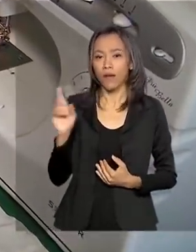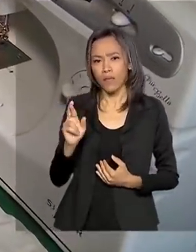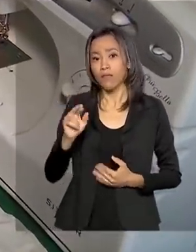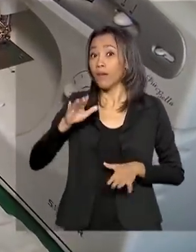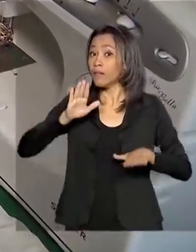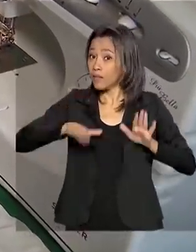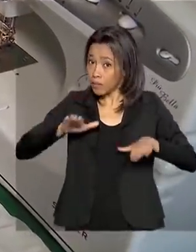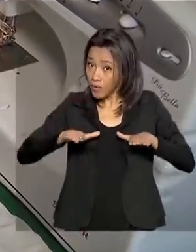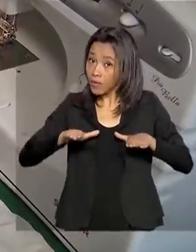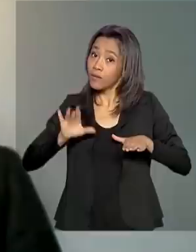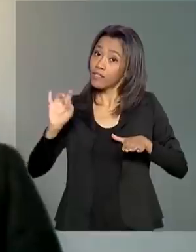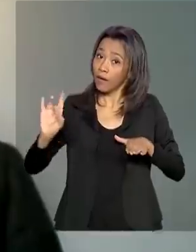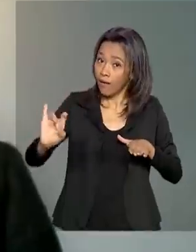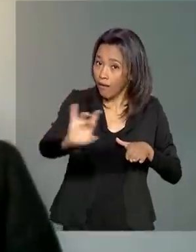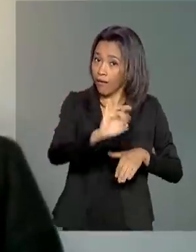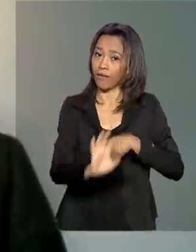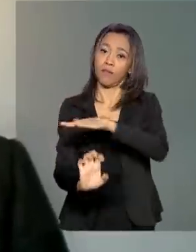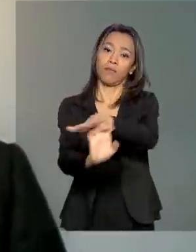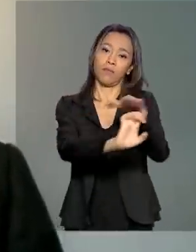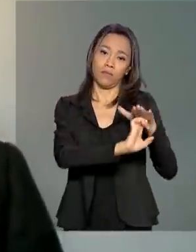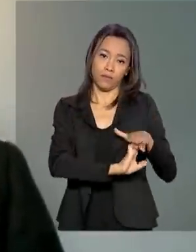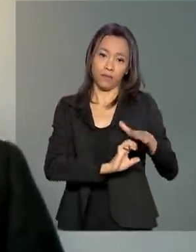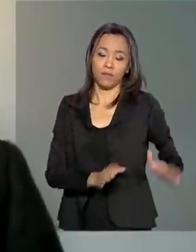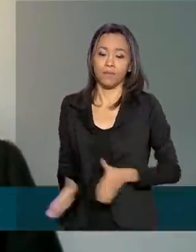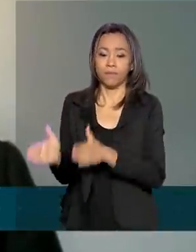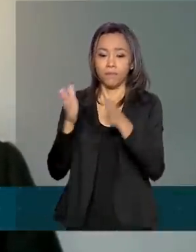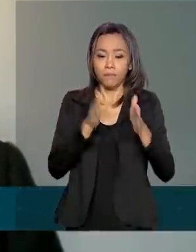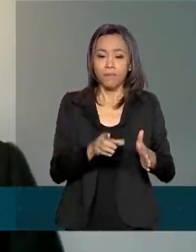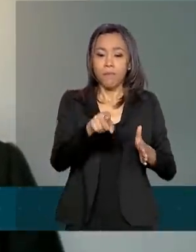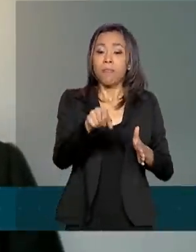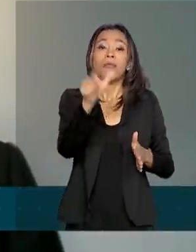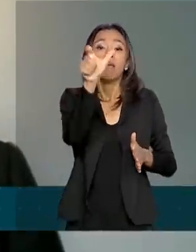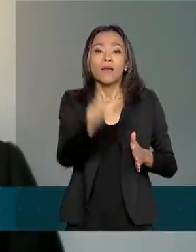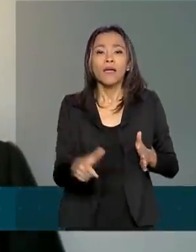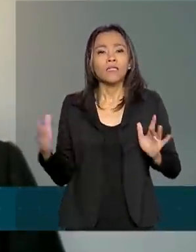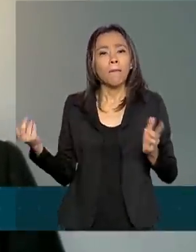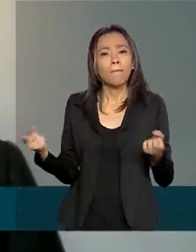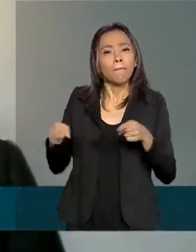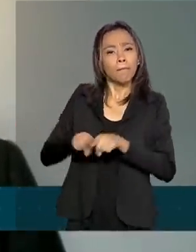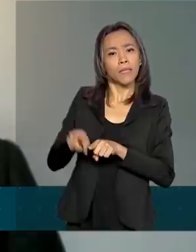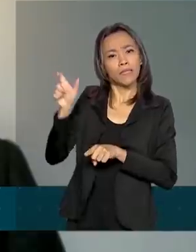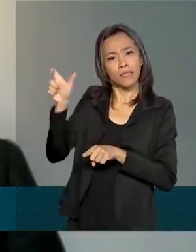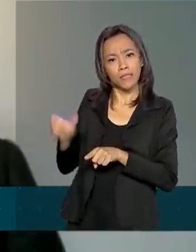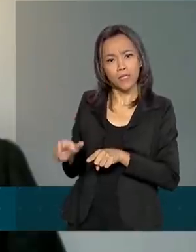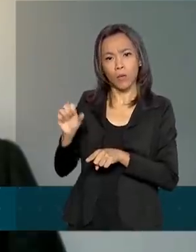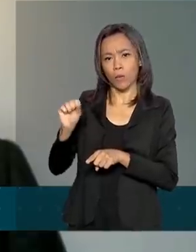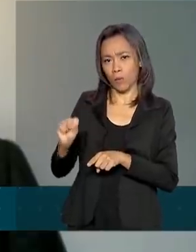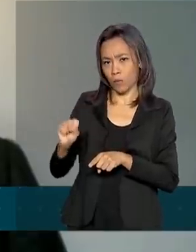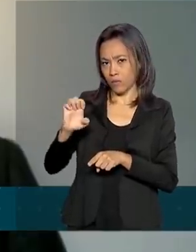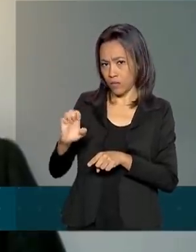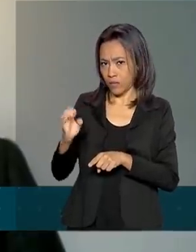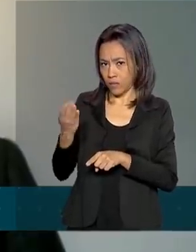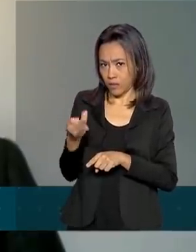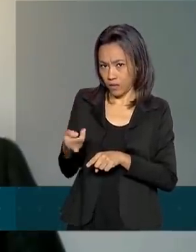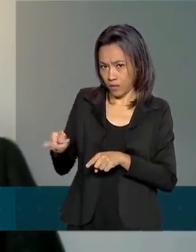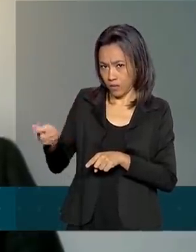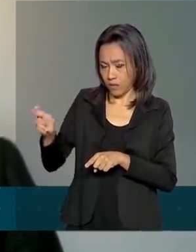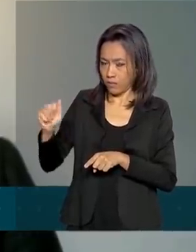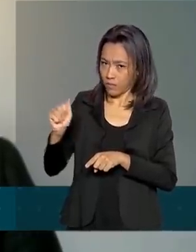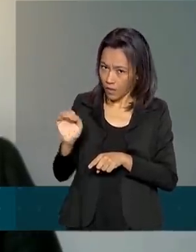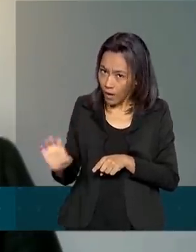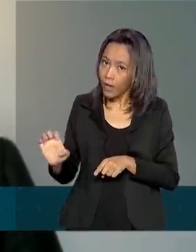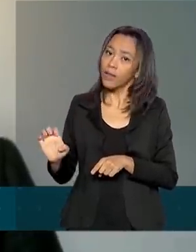com o porte da empresa. Esta operação, junto com o Sebrae, ela é extremamente importante, porque